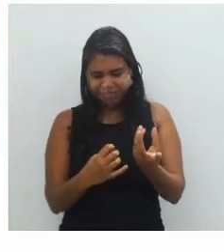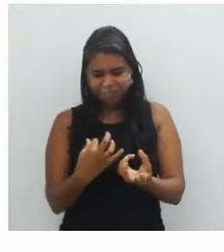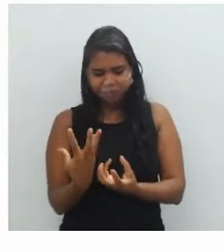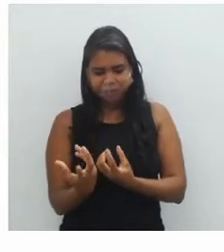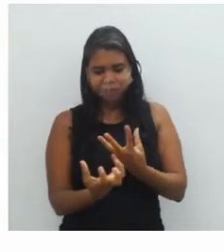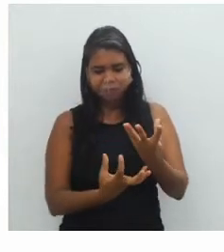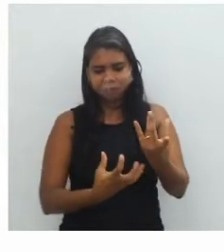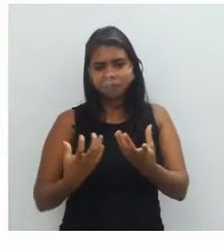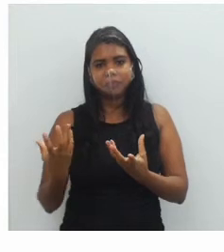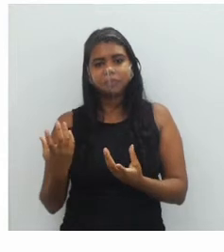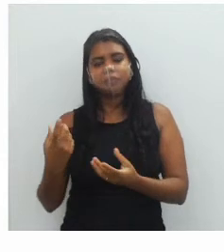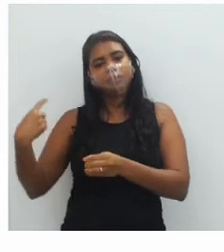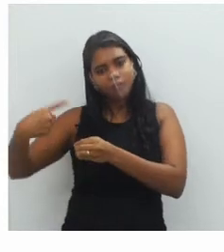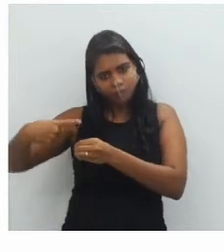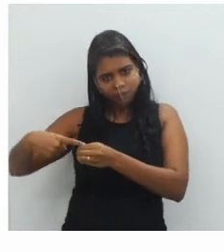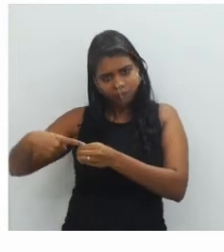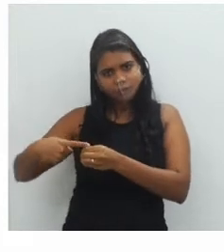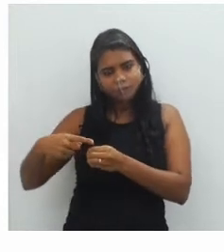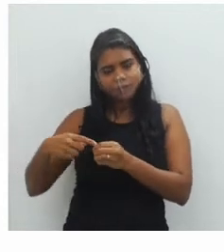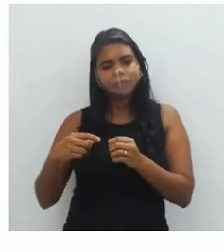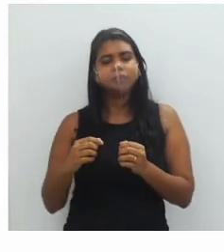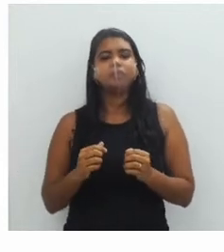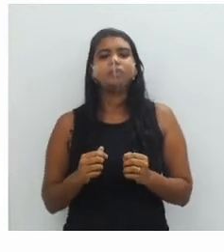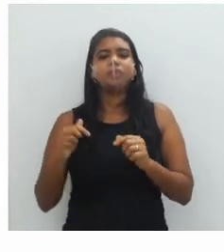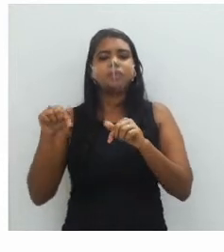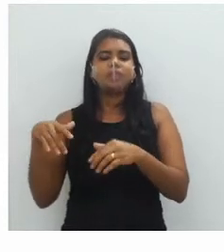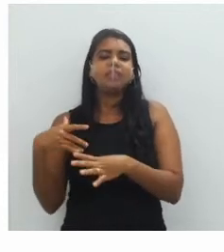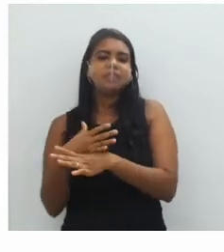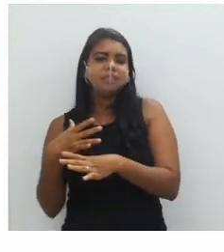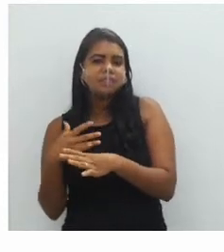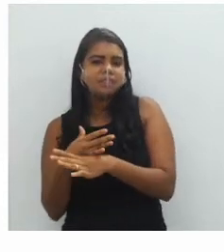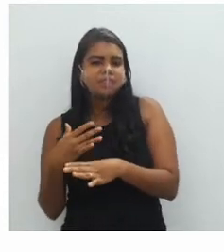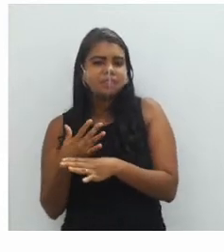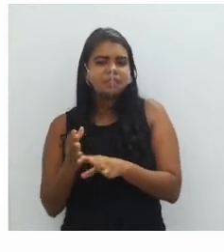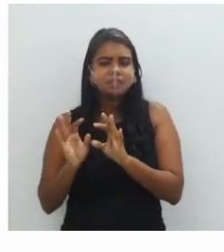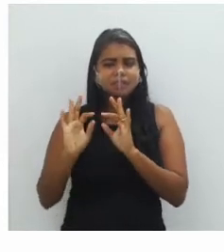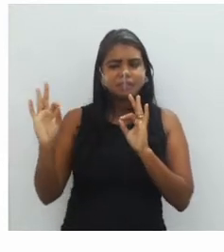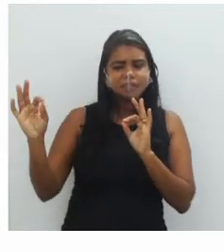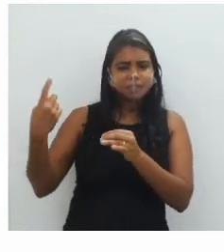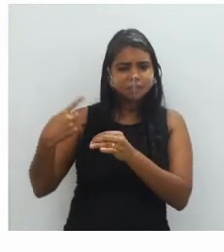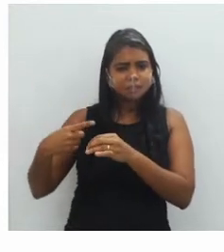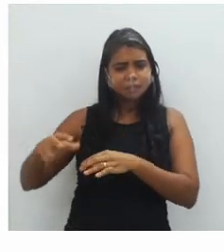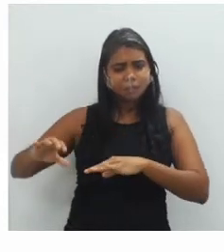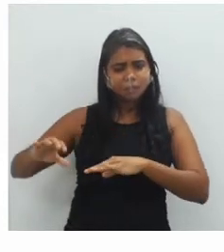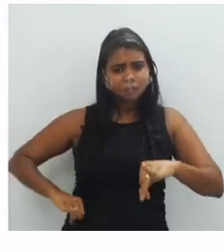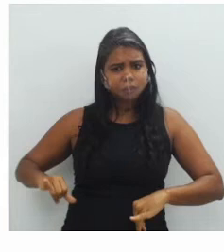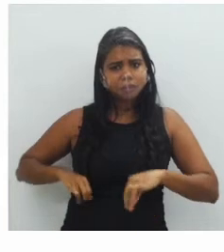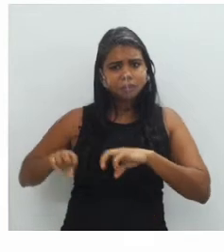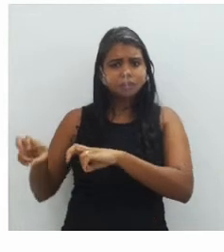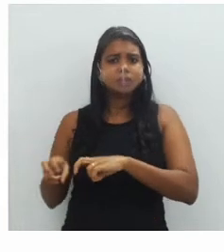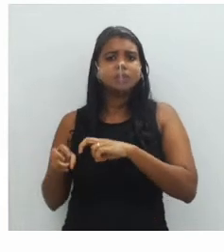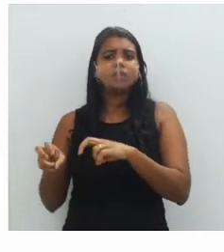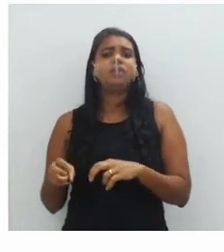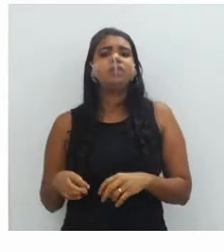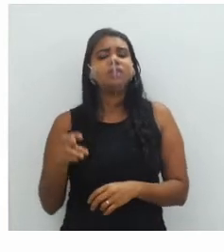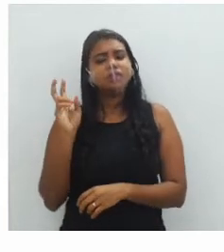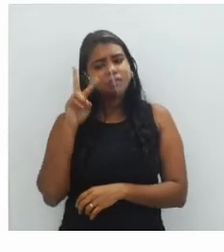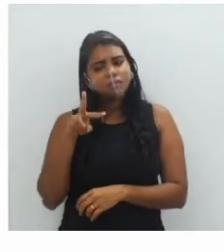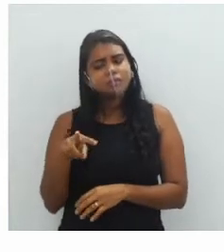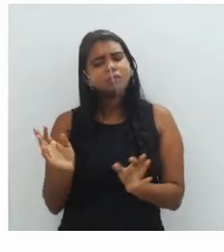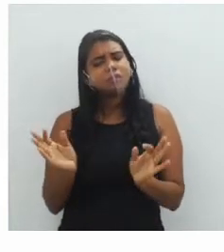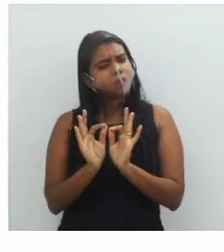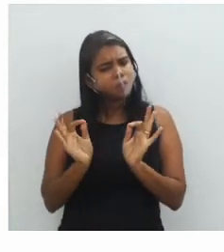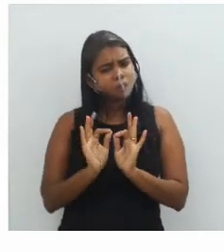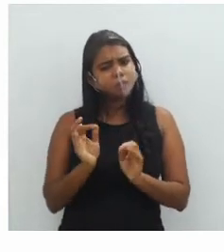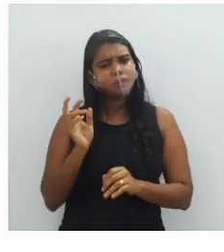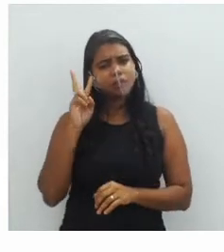aqui no interior do Nordeste, nas cidades que sofrem com as secas, é muito comum a gente ver esse tipo